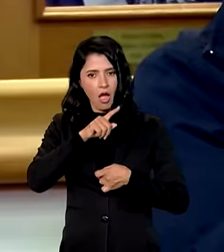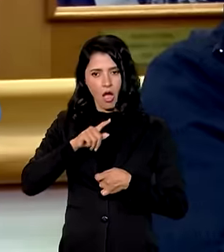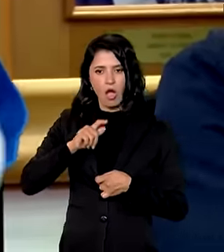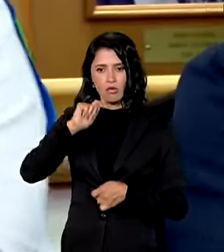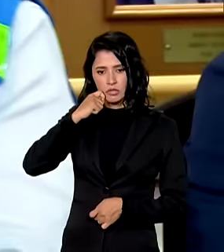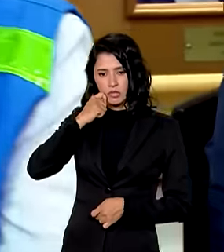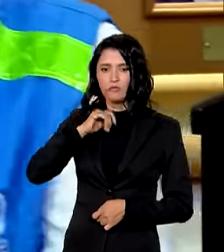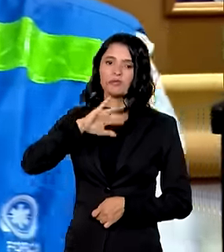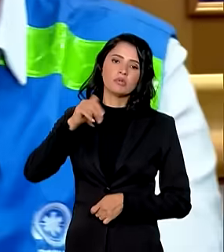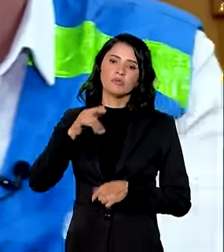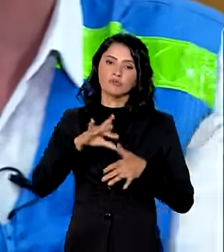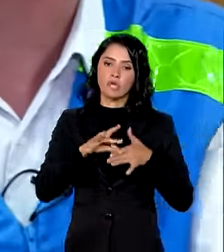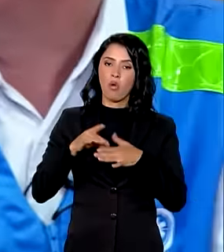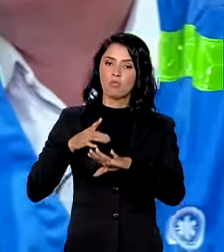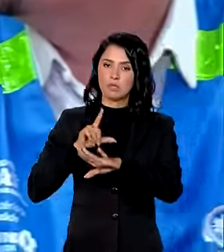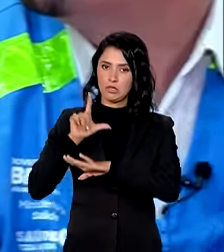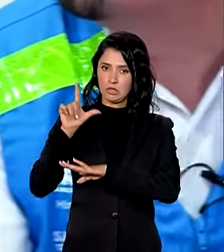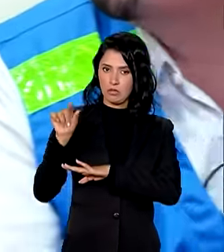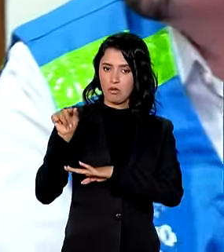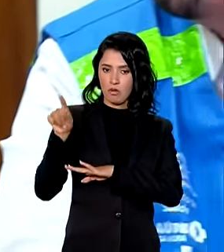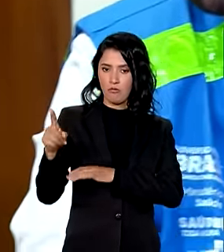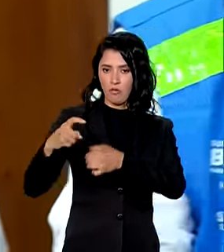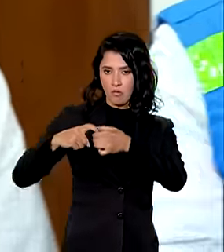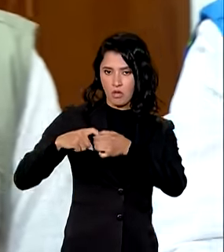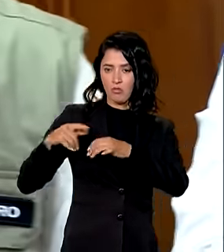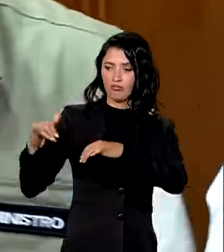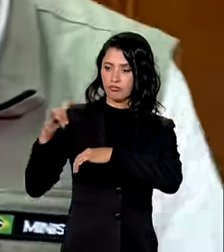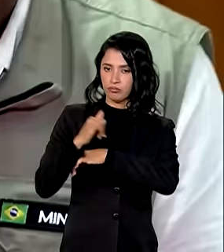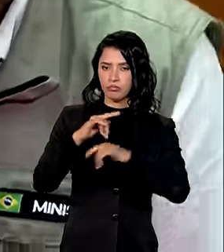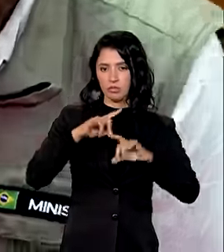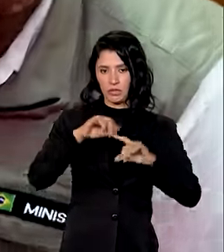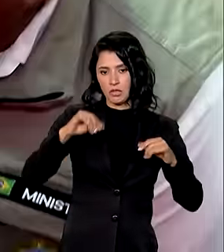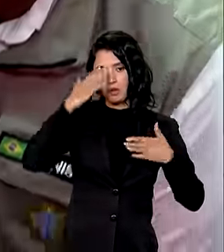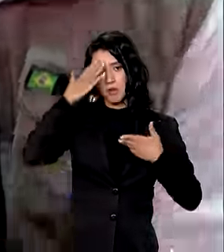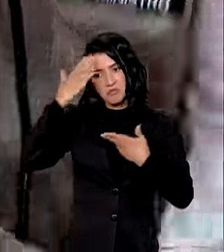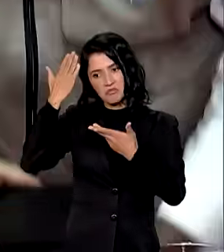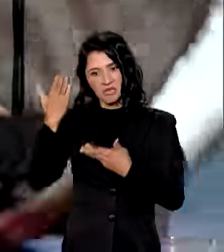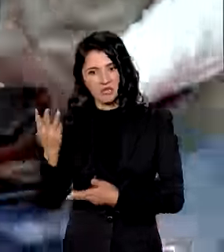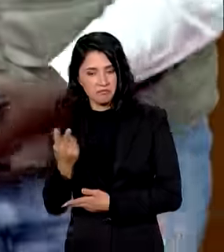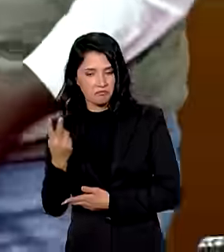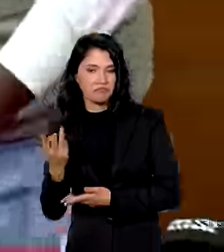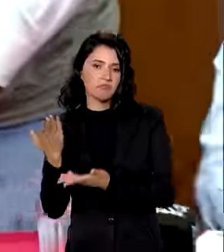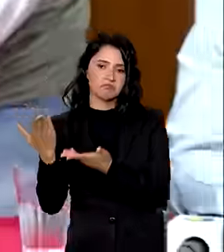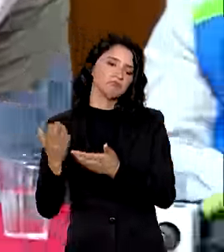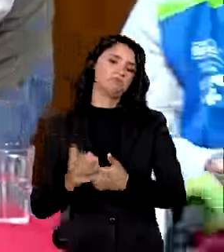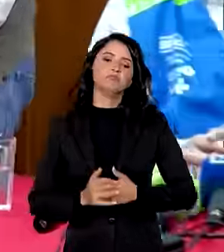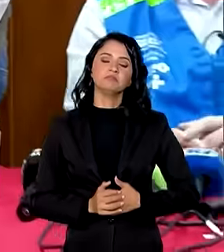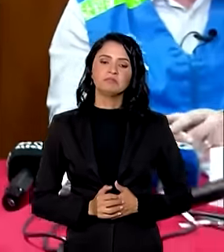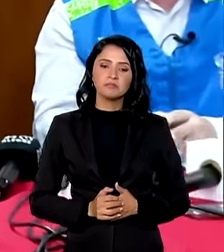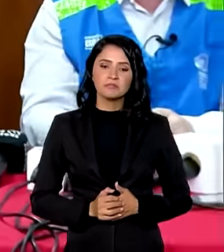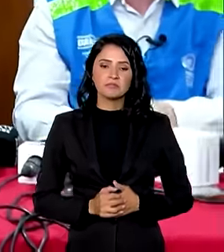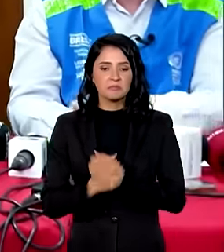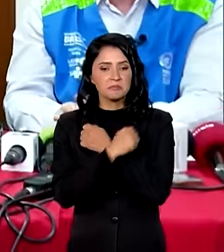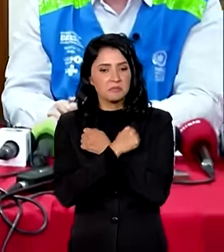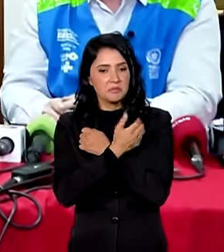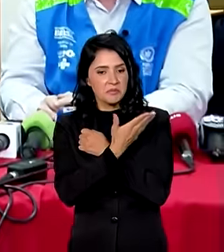estão se deslocando estão voltando hoje para Brasília obrigado Silvio obrigado Juscelino abraço é bom fiquei em contato